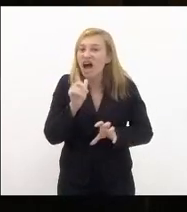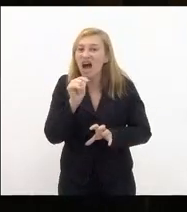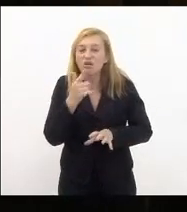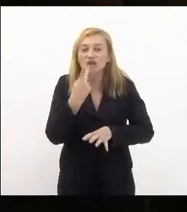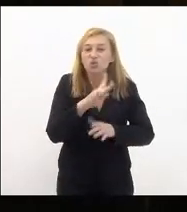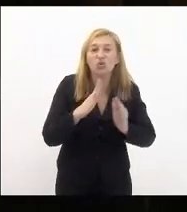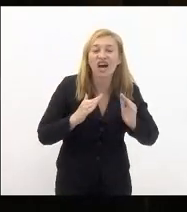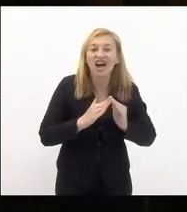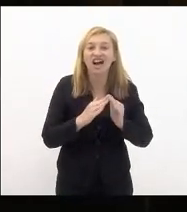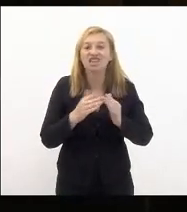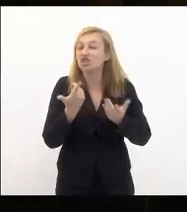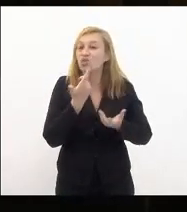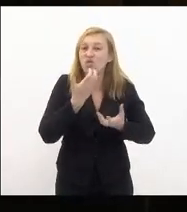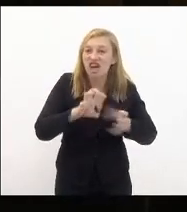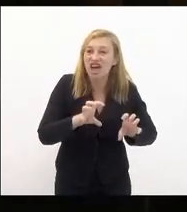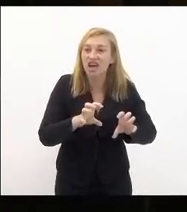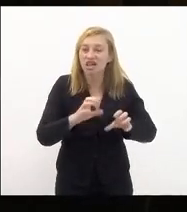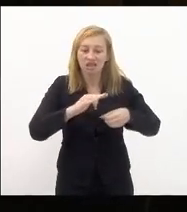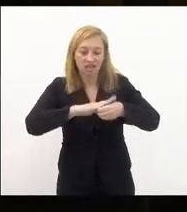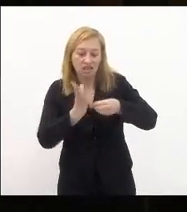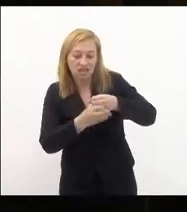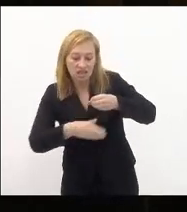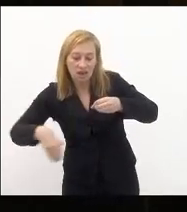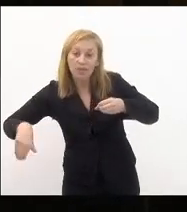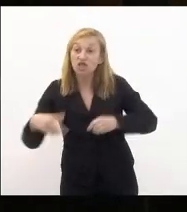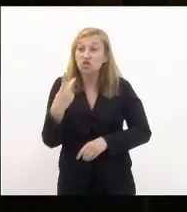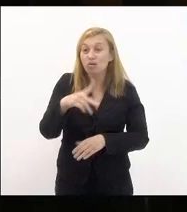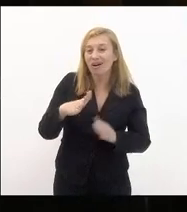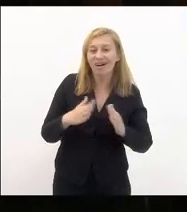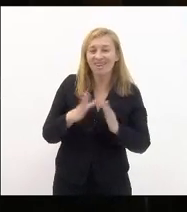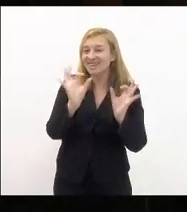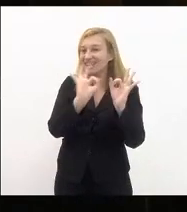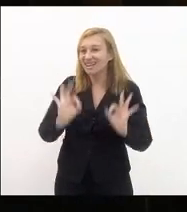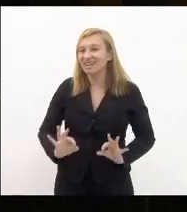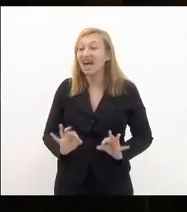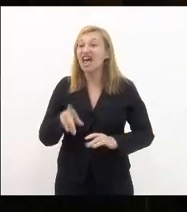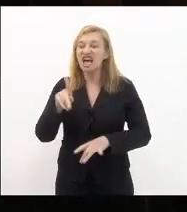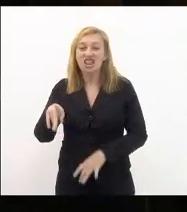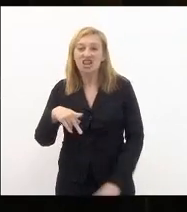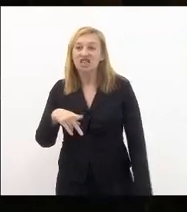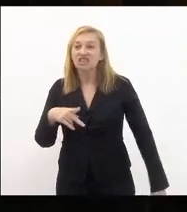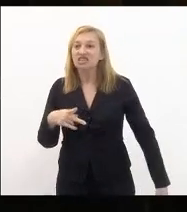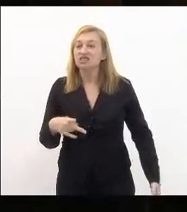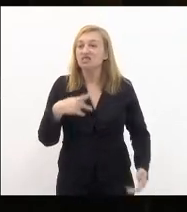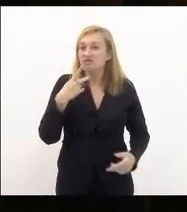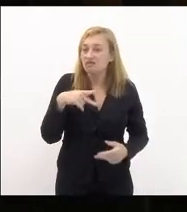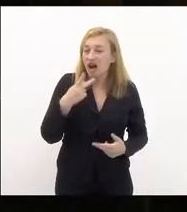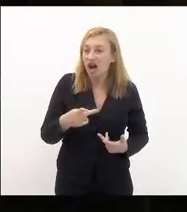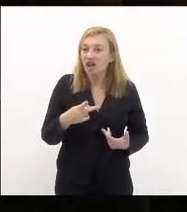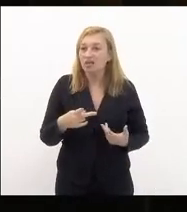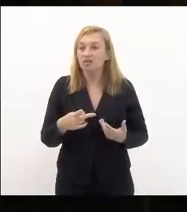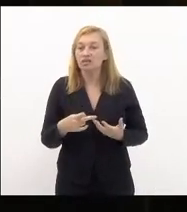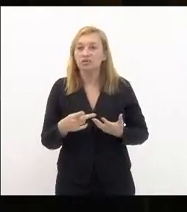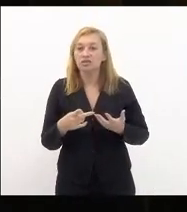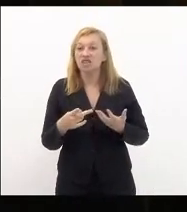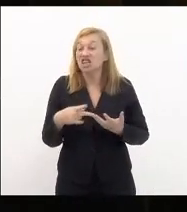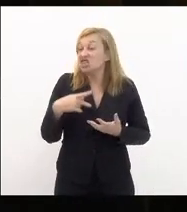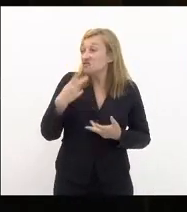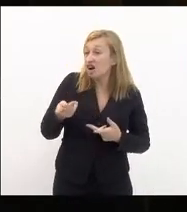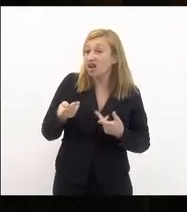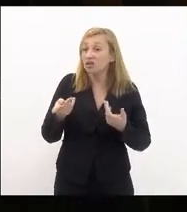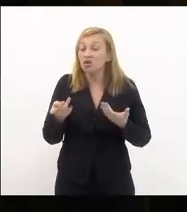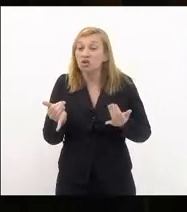não querem levar saneamento eles não aqui consideram os dilemas e os dramas da população